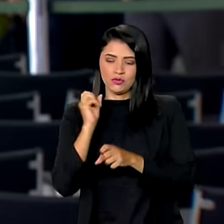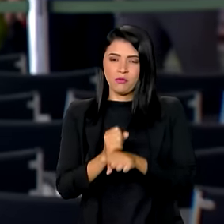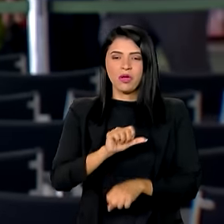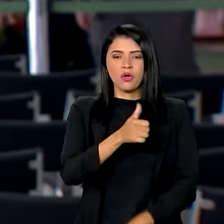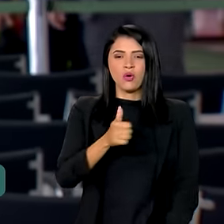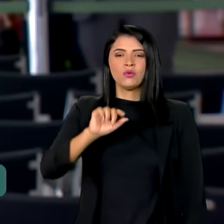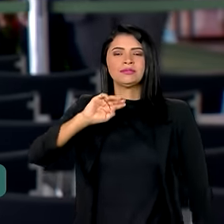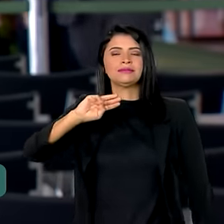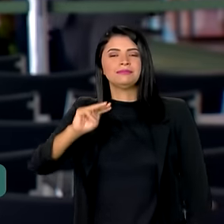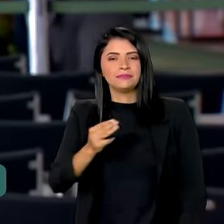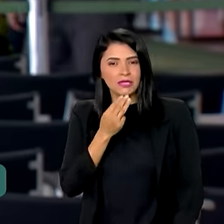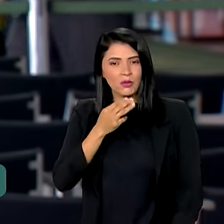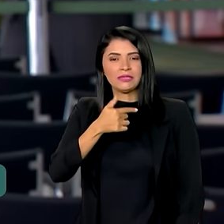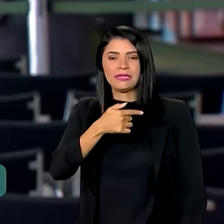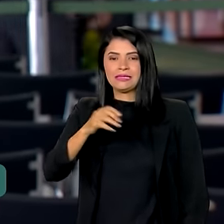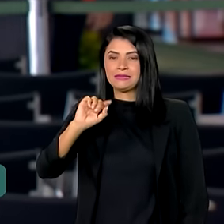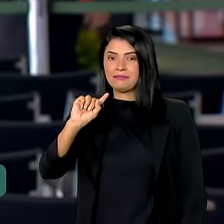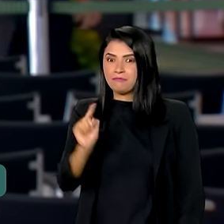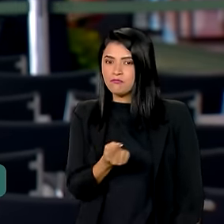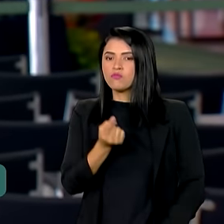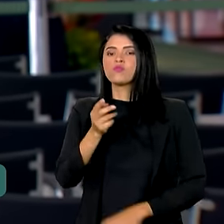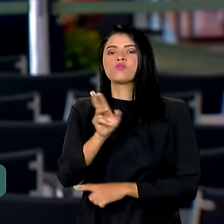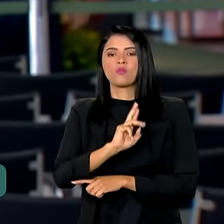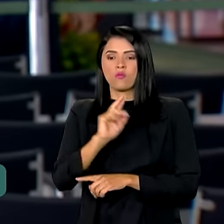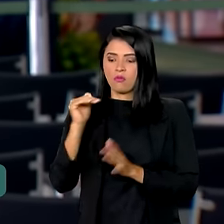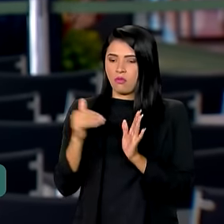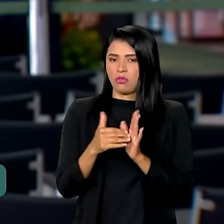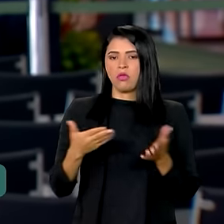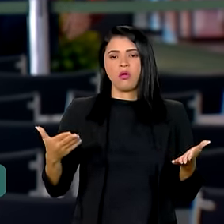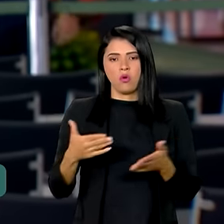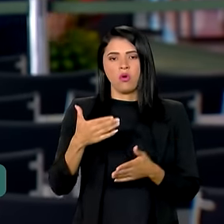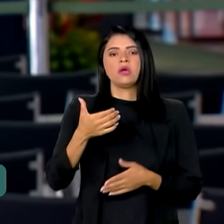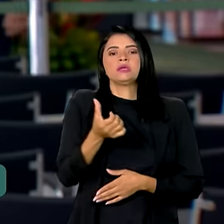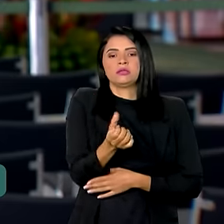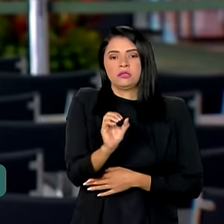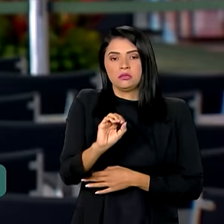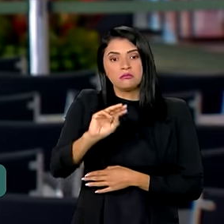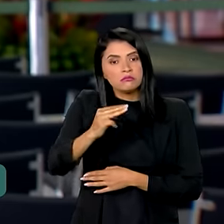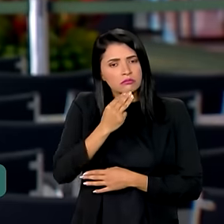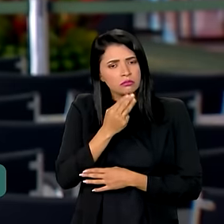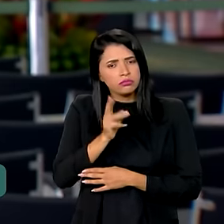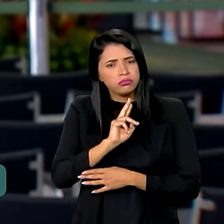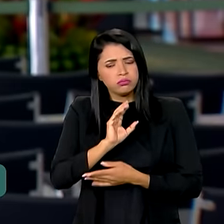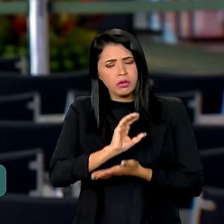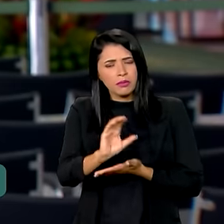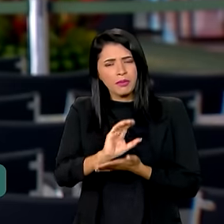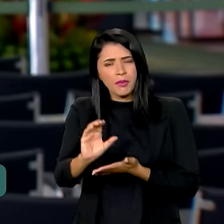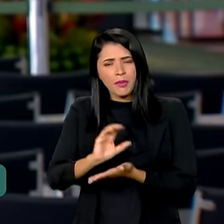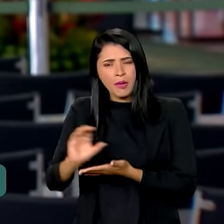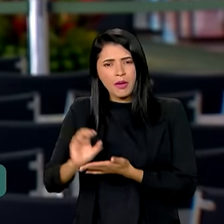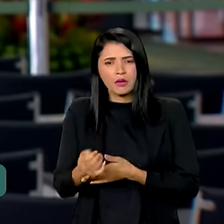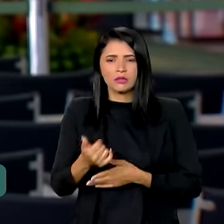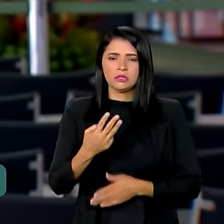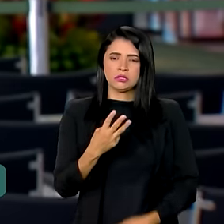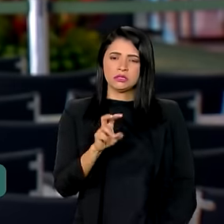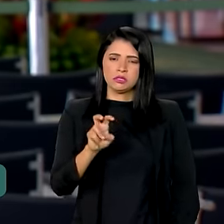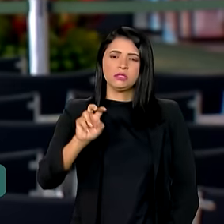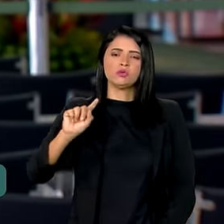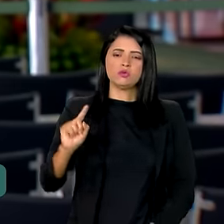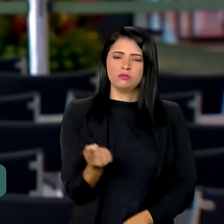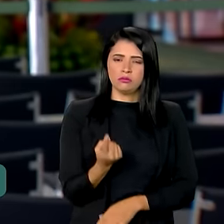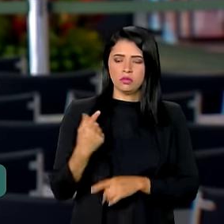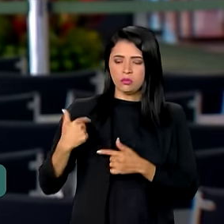.700.000. Até agora já foram R 60 milhões para quase 35 mil trabalhadores